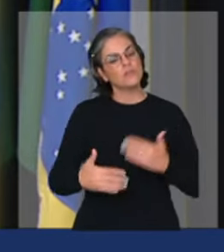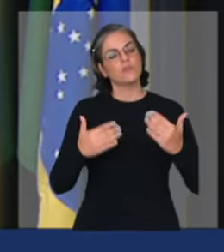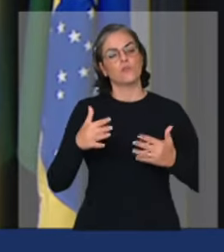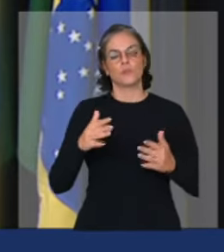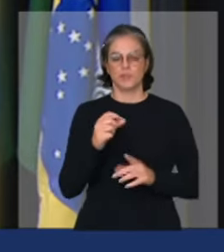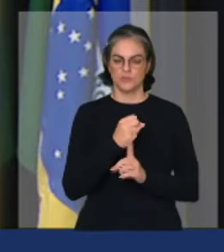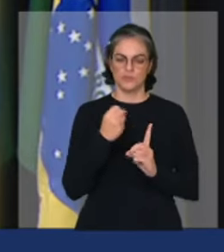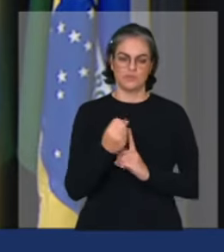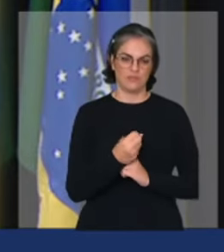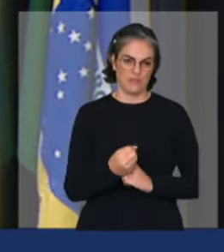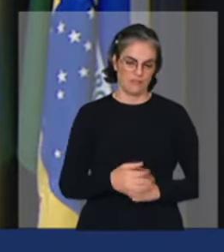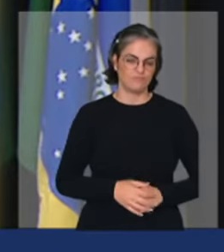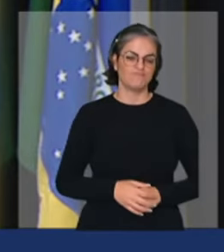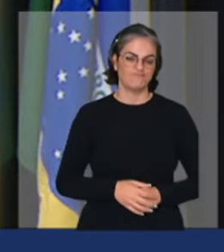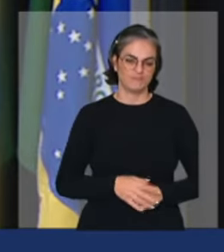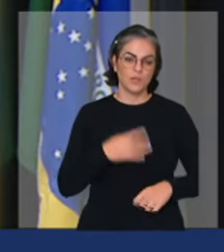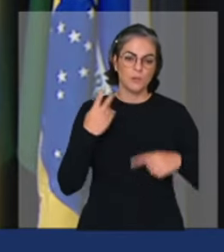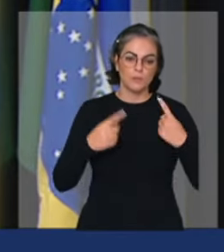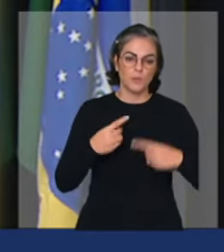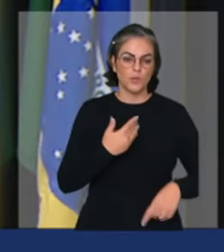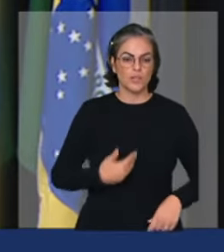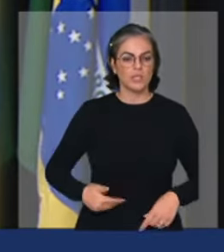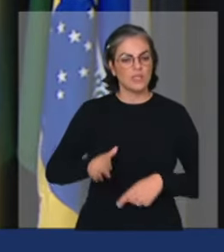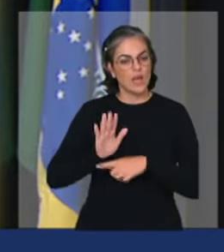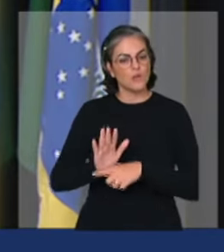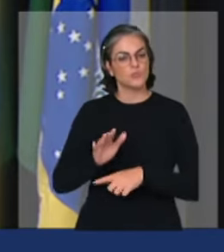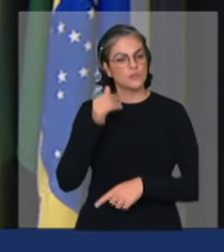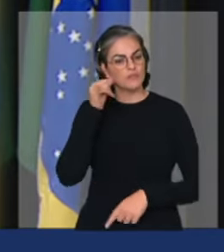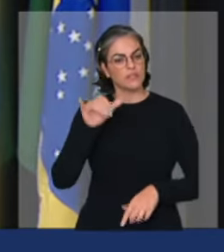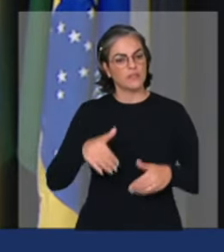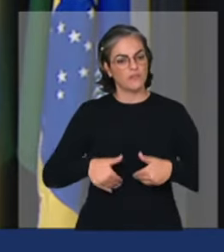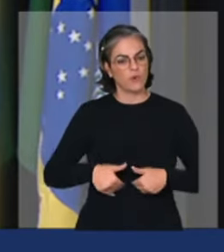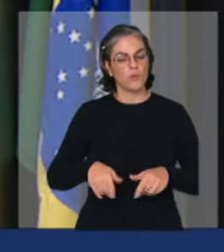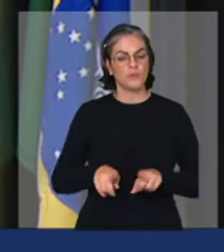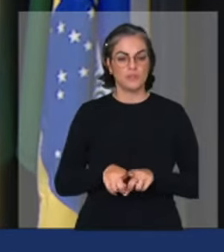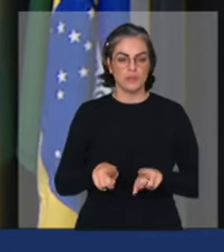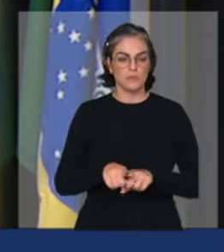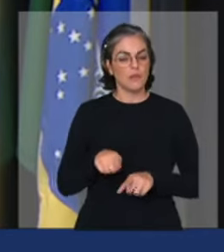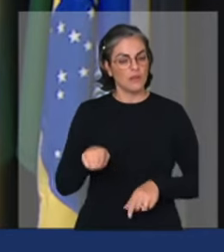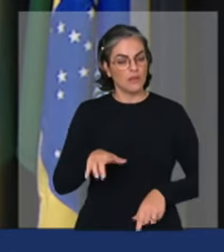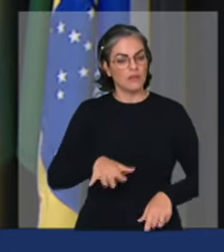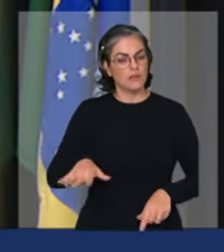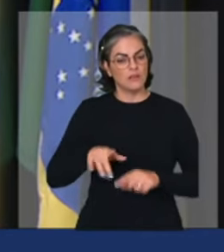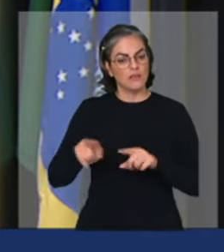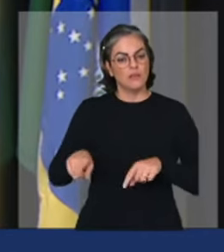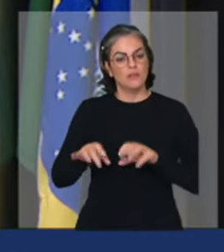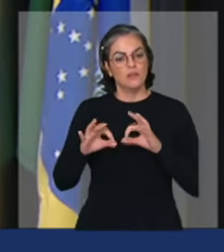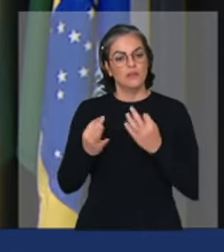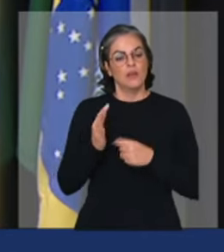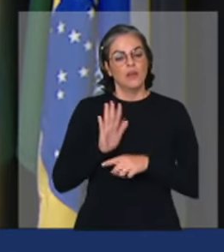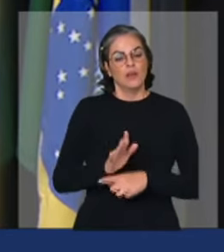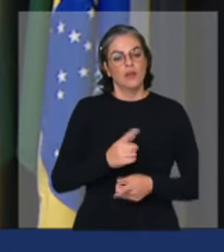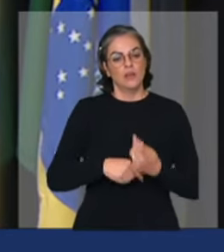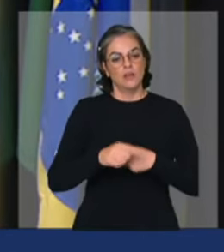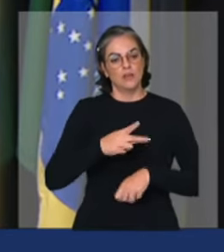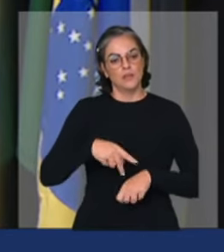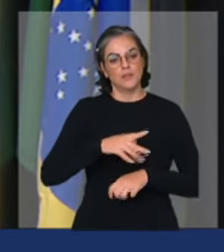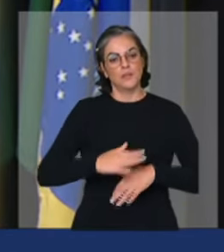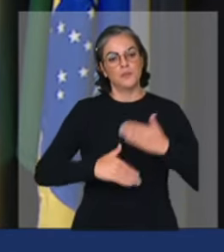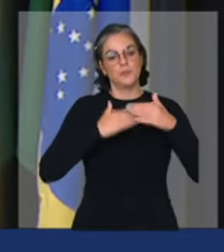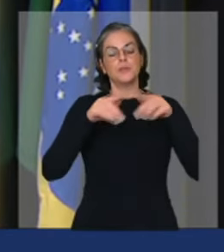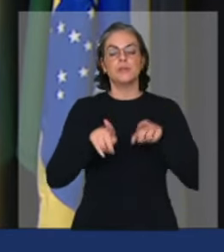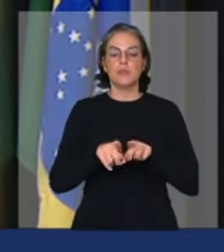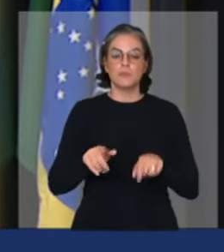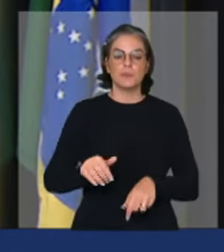sustentar políticas de combate à fome a agricultura familiar contribui para o desenvolvimento econômico e para a geração de